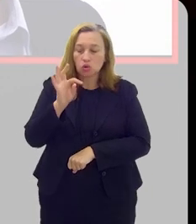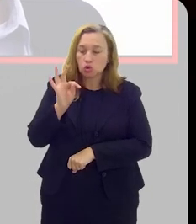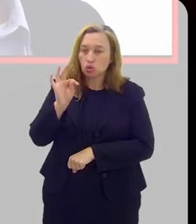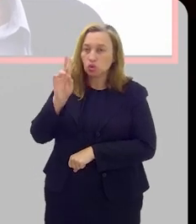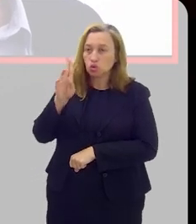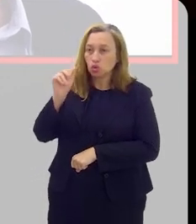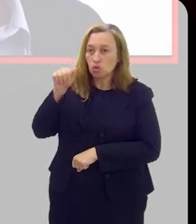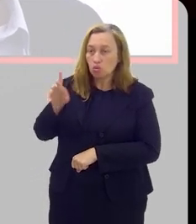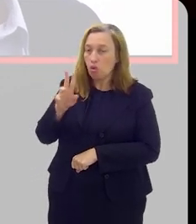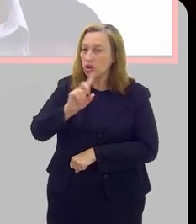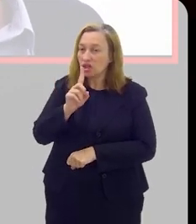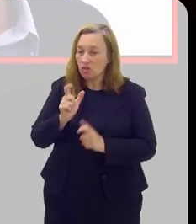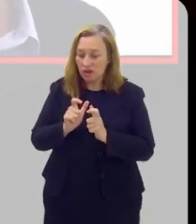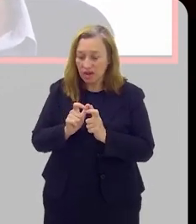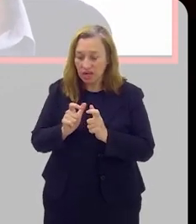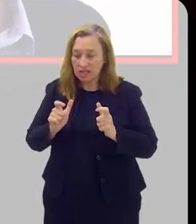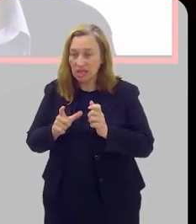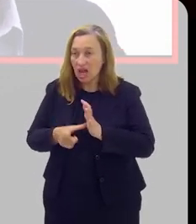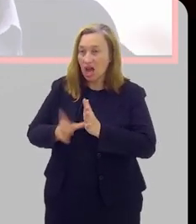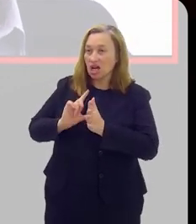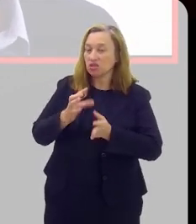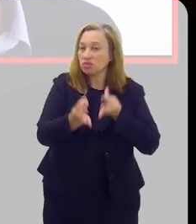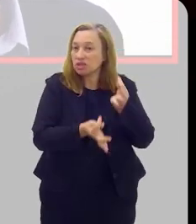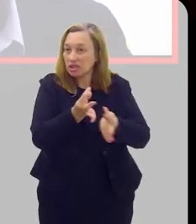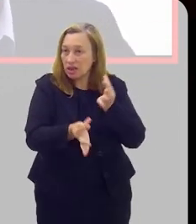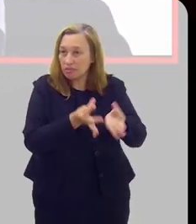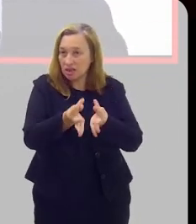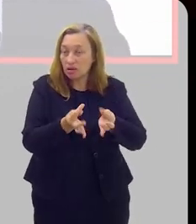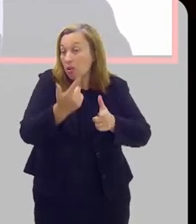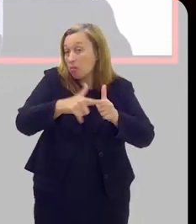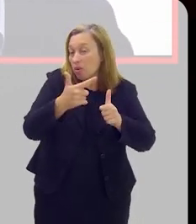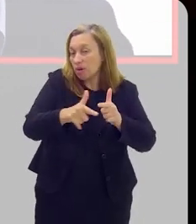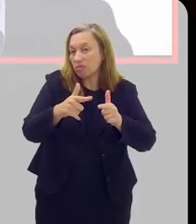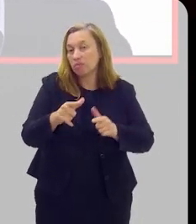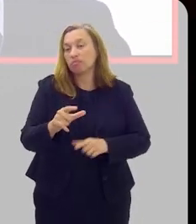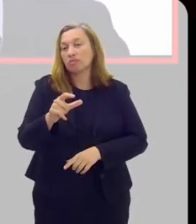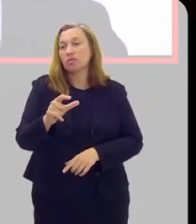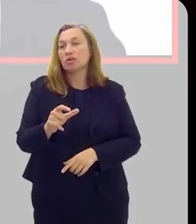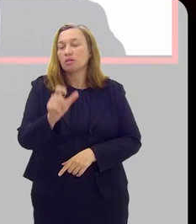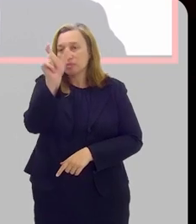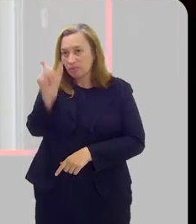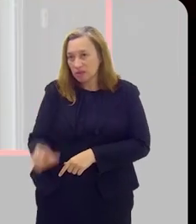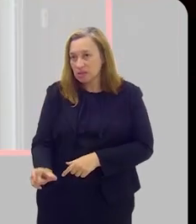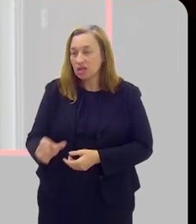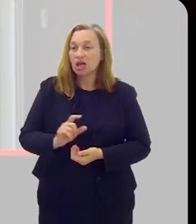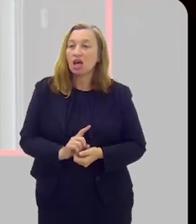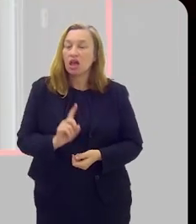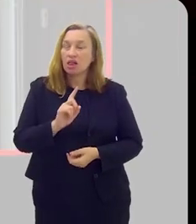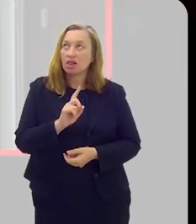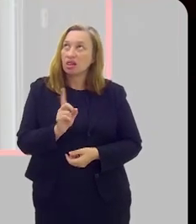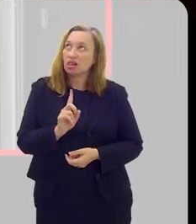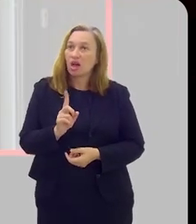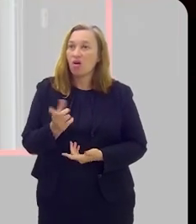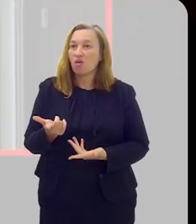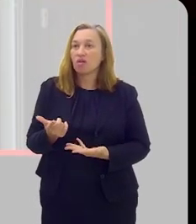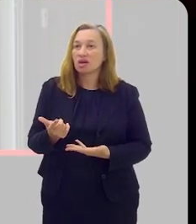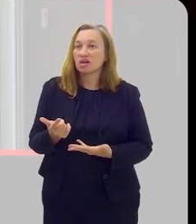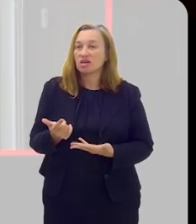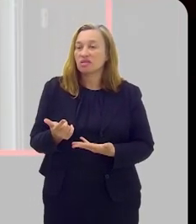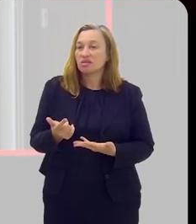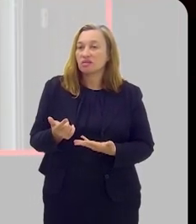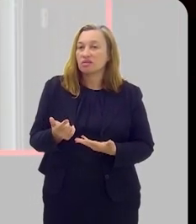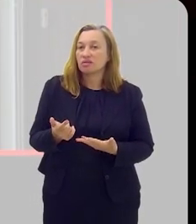crescer antes da gente poder tratá-lo e aquilo não vai dar problema pro paciente. É, e não fazendo um alarme